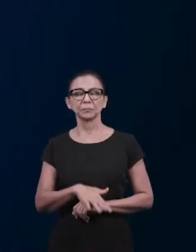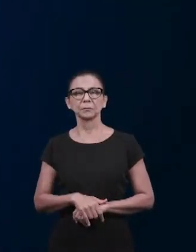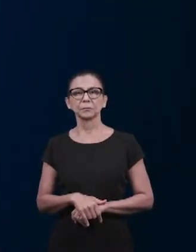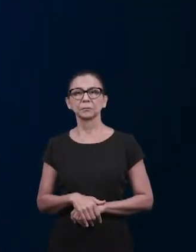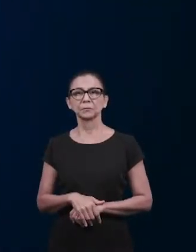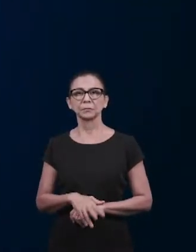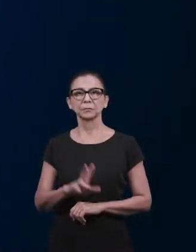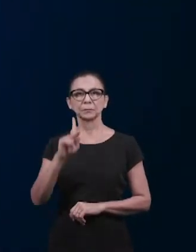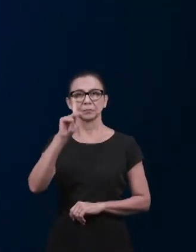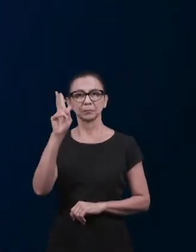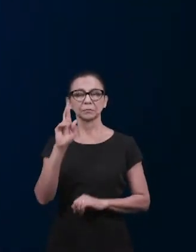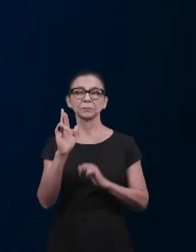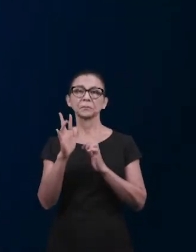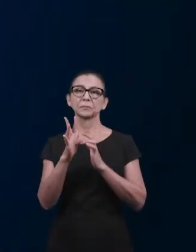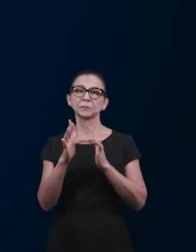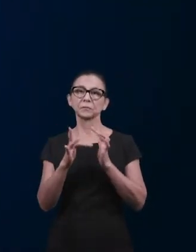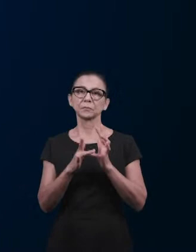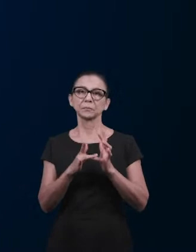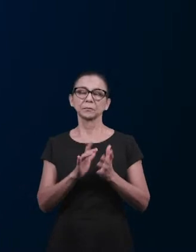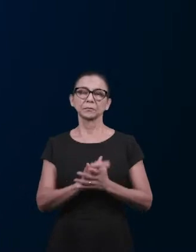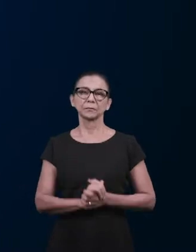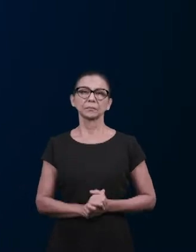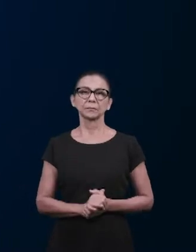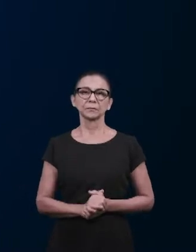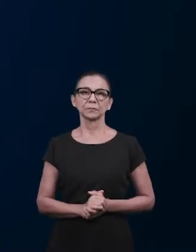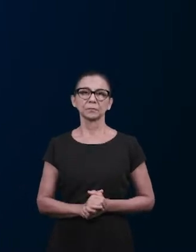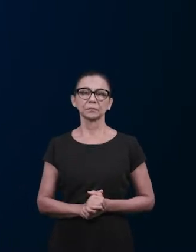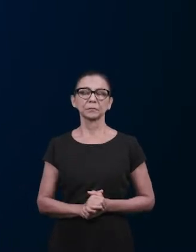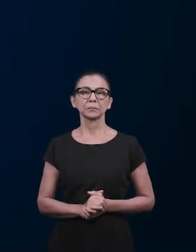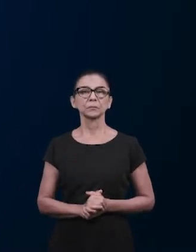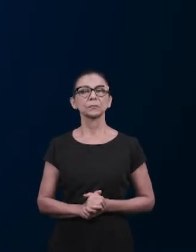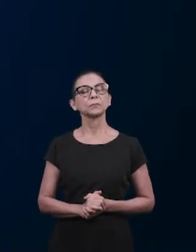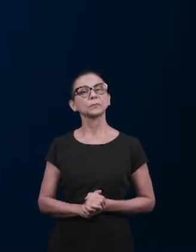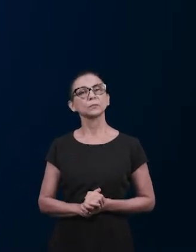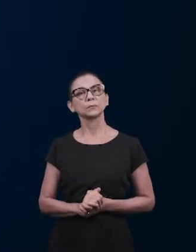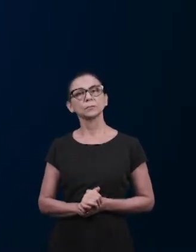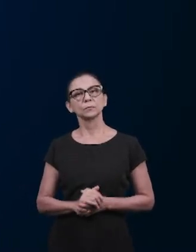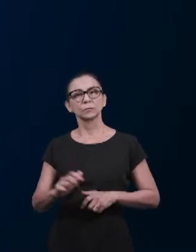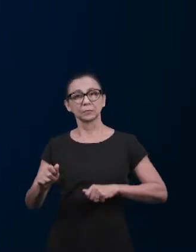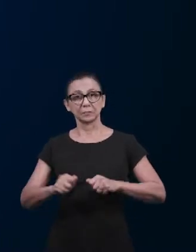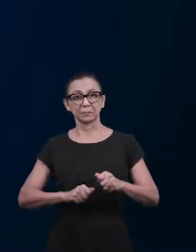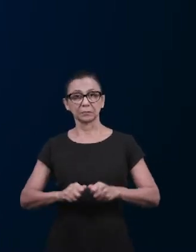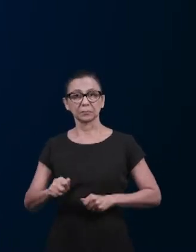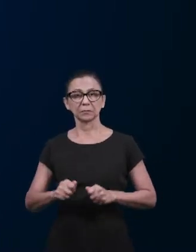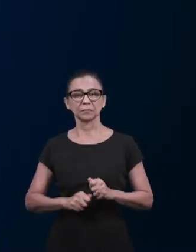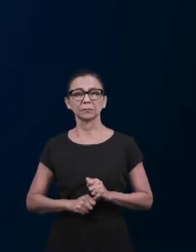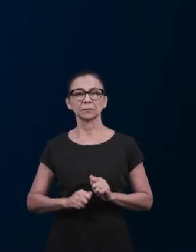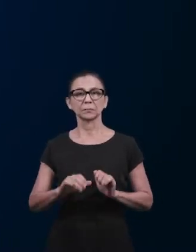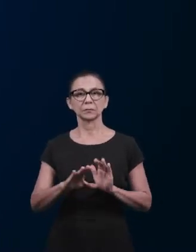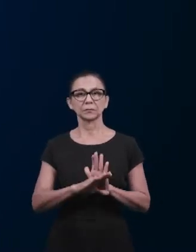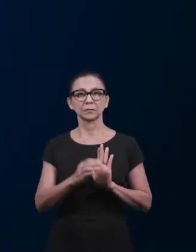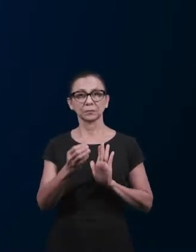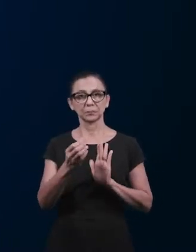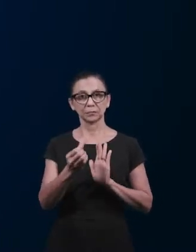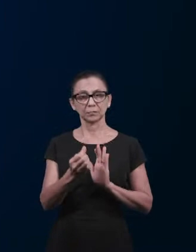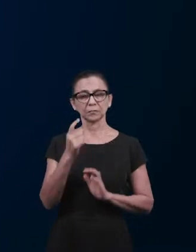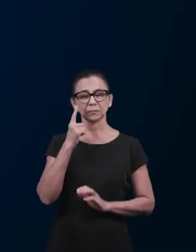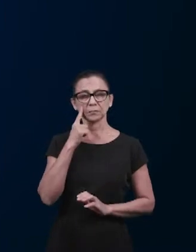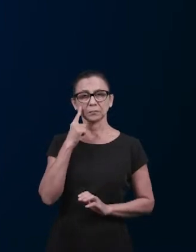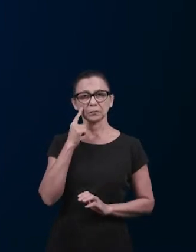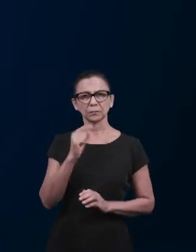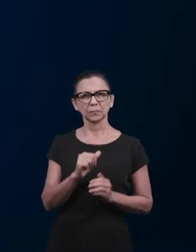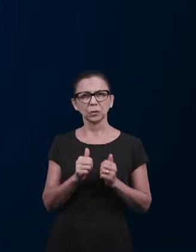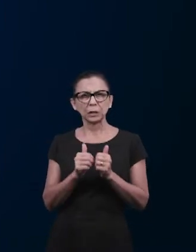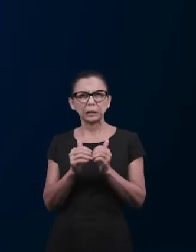vou responder a pergunta de número quatro. Em Atos dos Apóstolos, capítulo seis, foram levantados os primeiros sete diáconos.